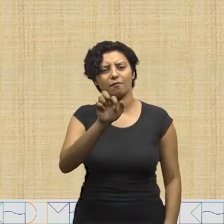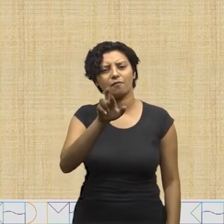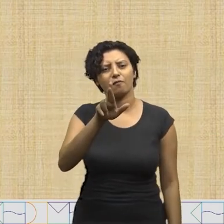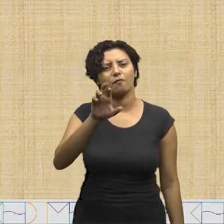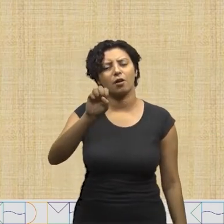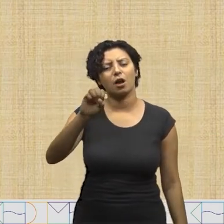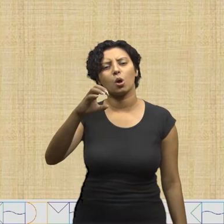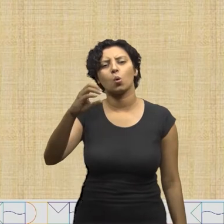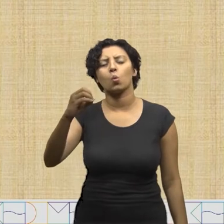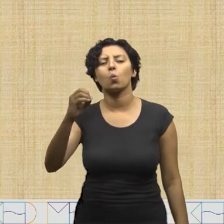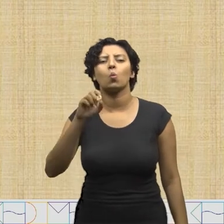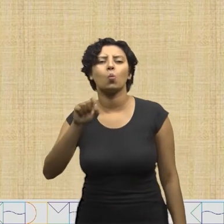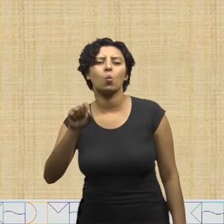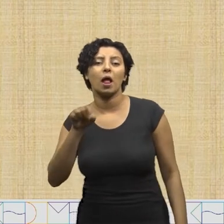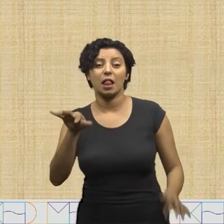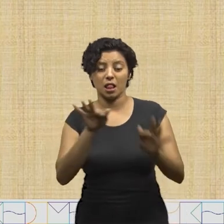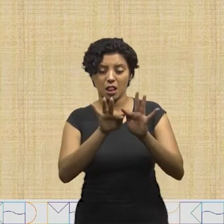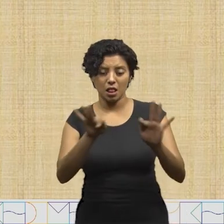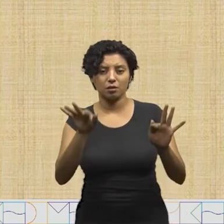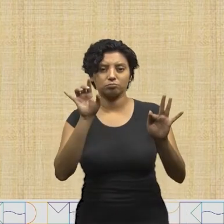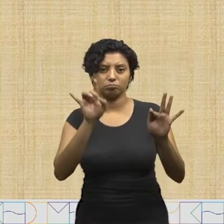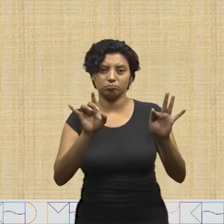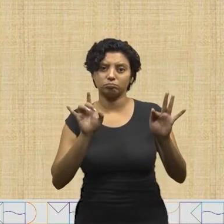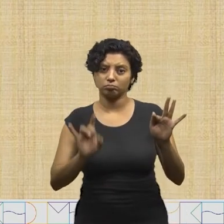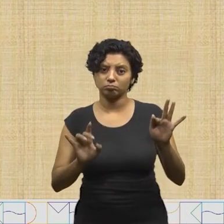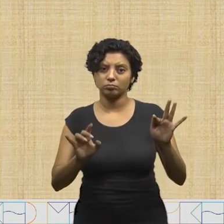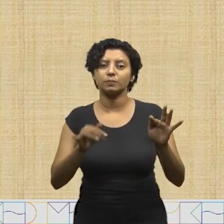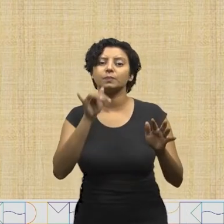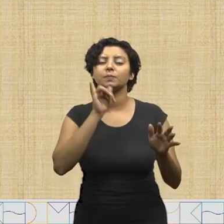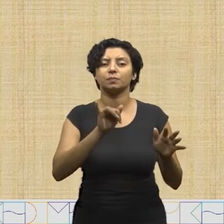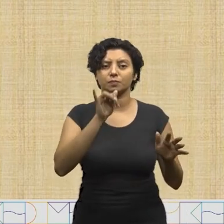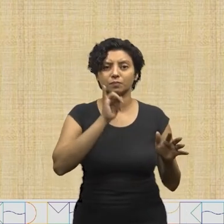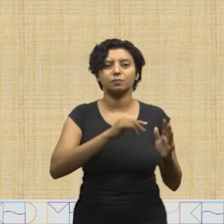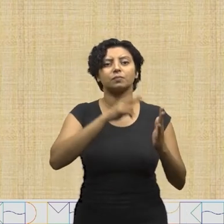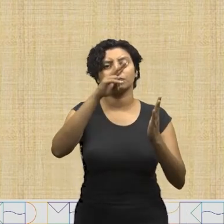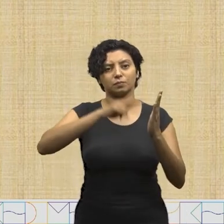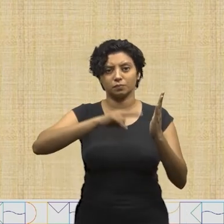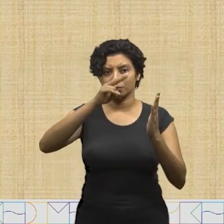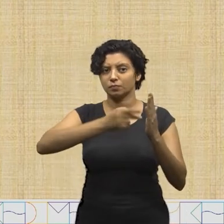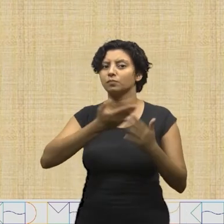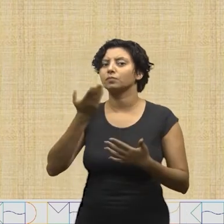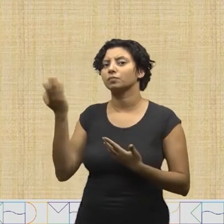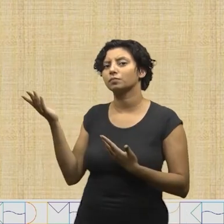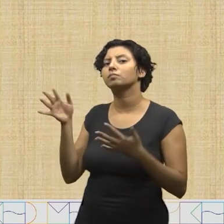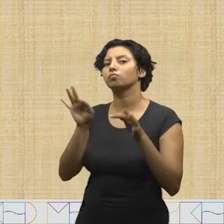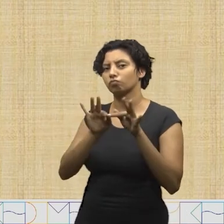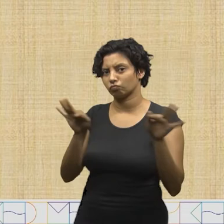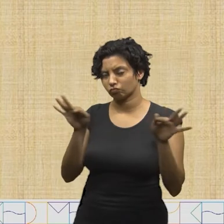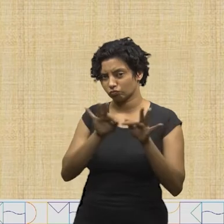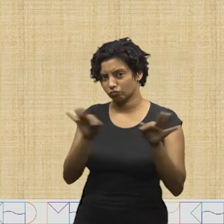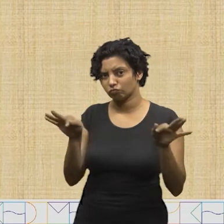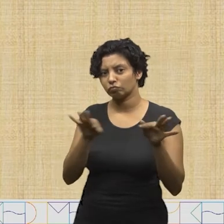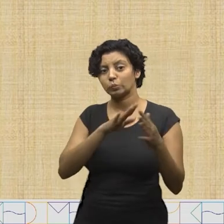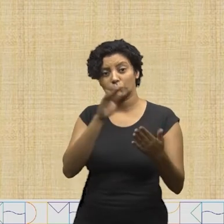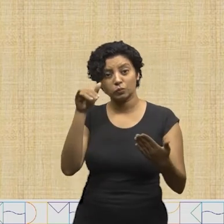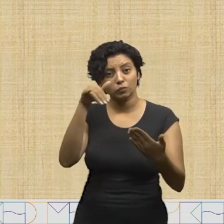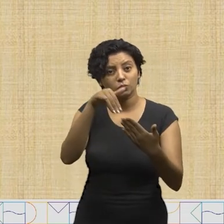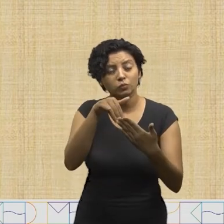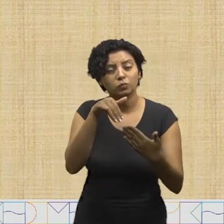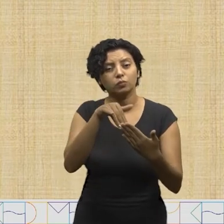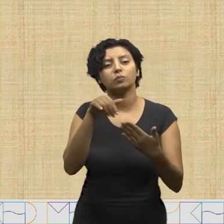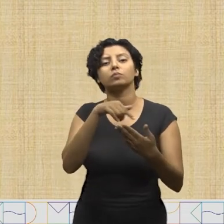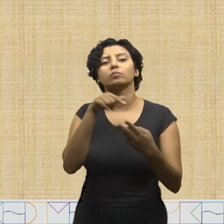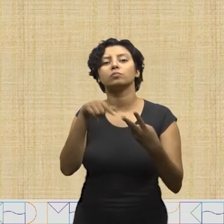as linhas de cada texto. Por exemplo, a par linda. Nós temos o verso. O